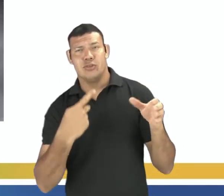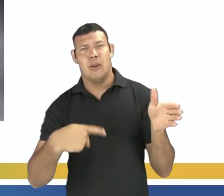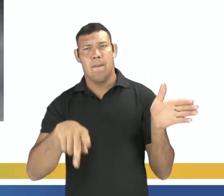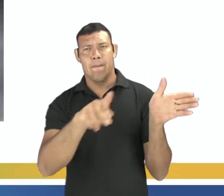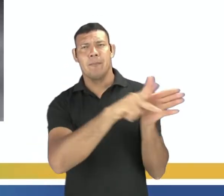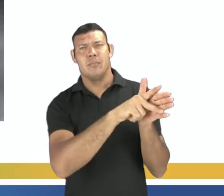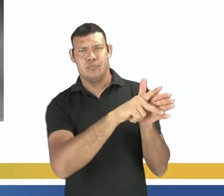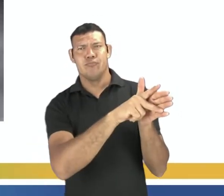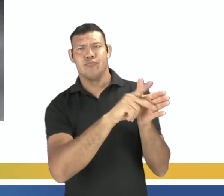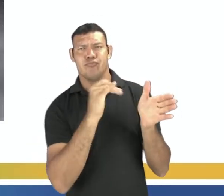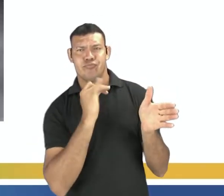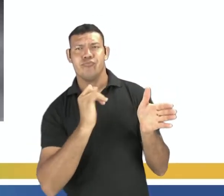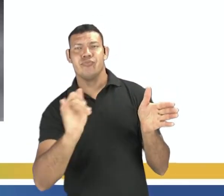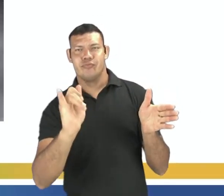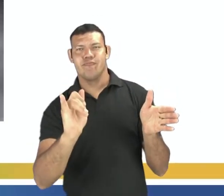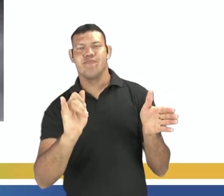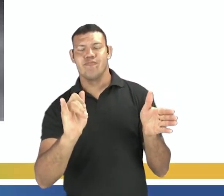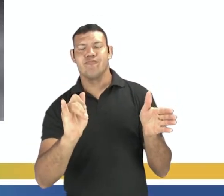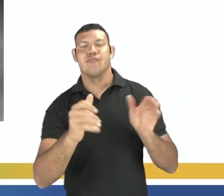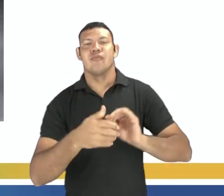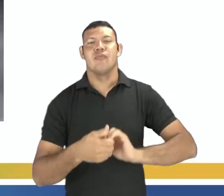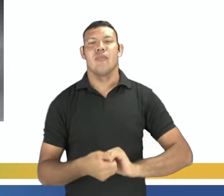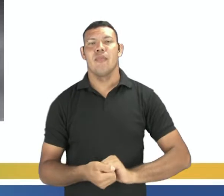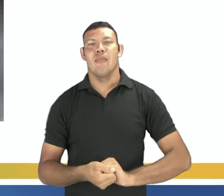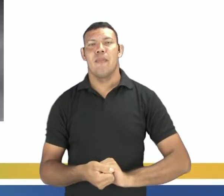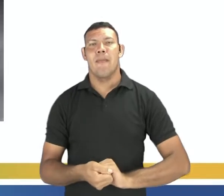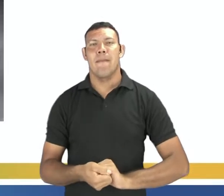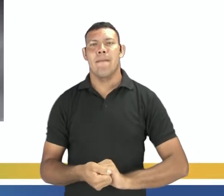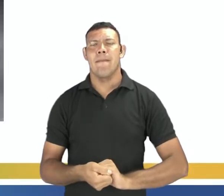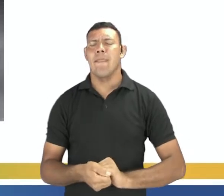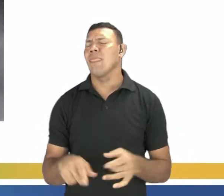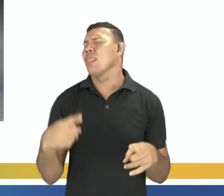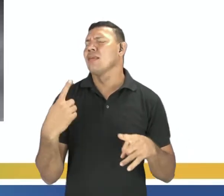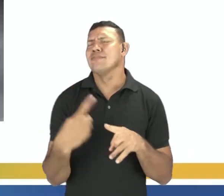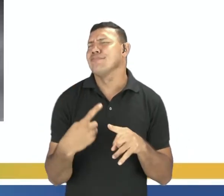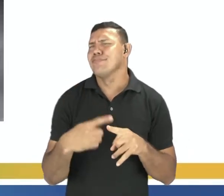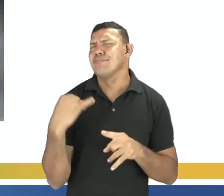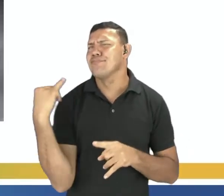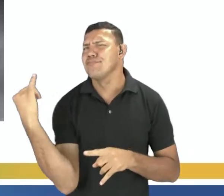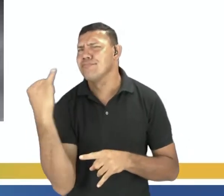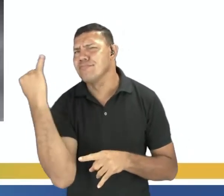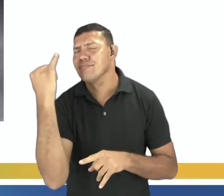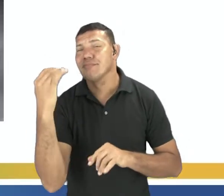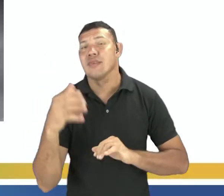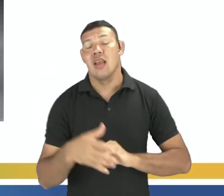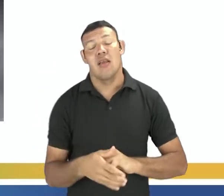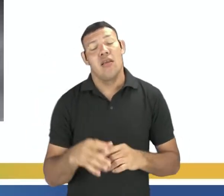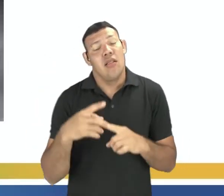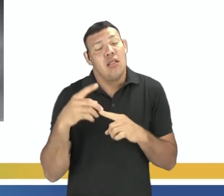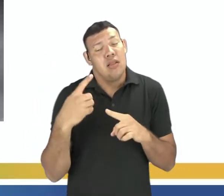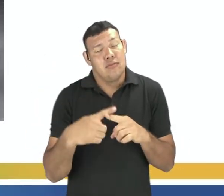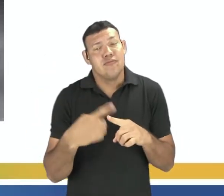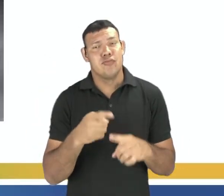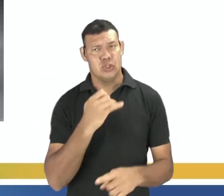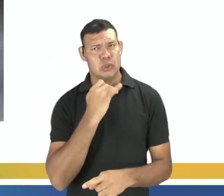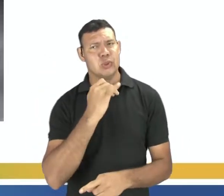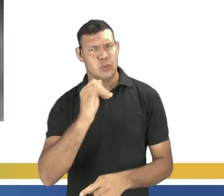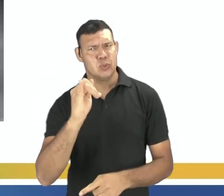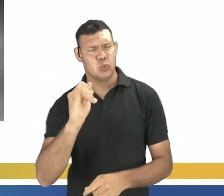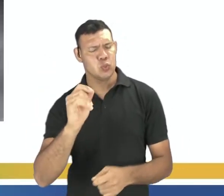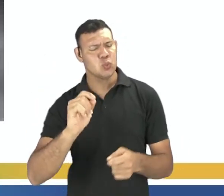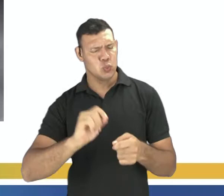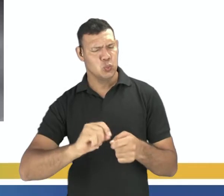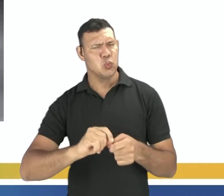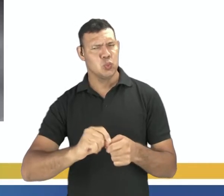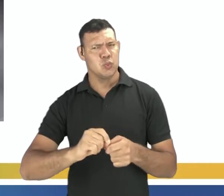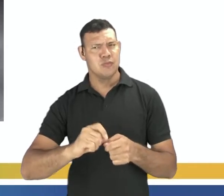existir, certo? E por que isso é importante? Porque parte dessa energia que é produzida